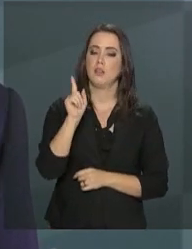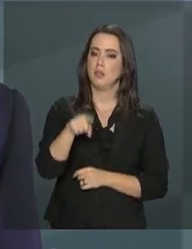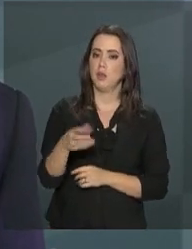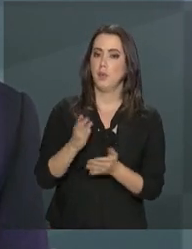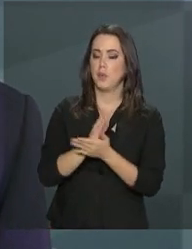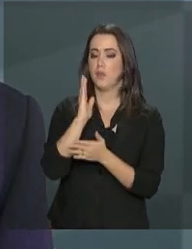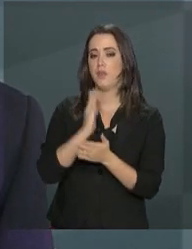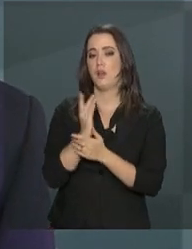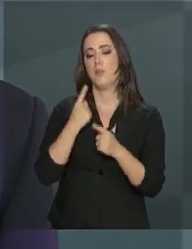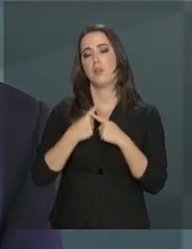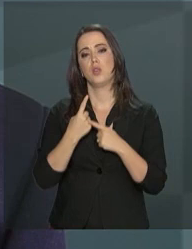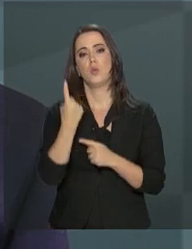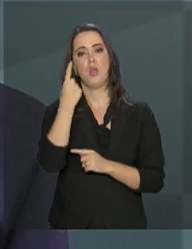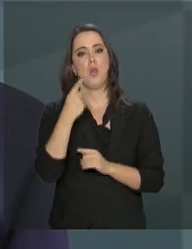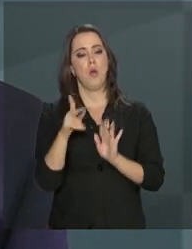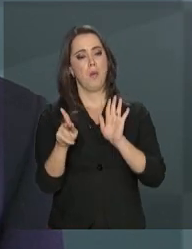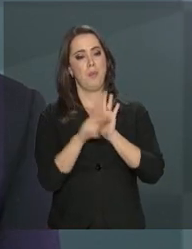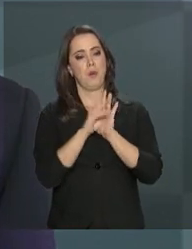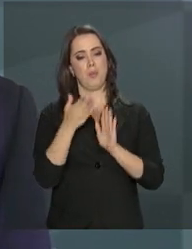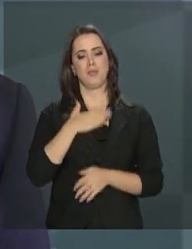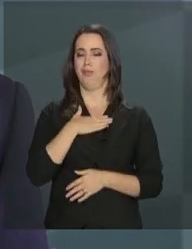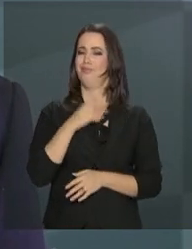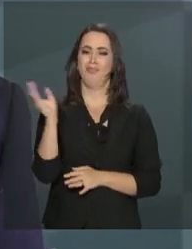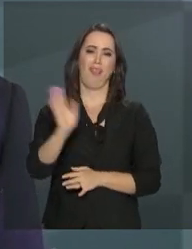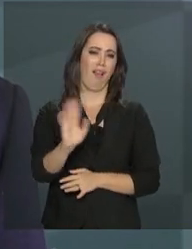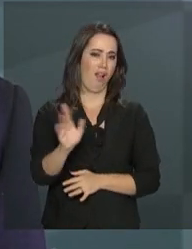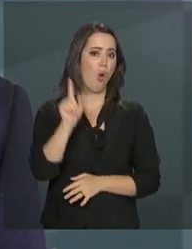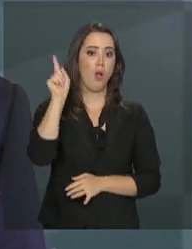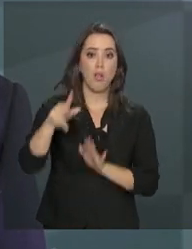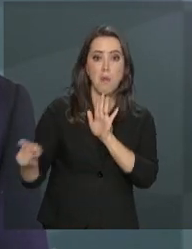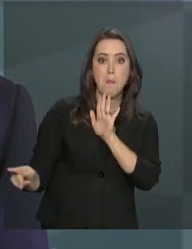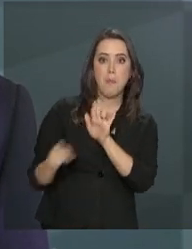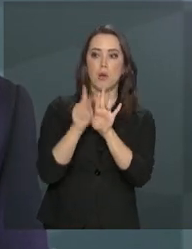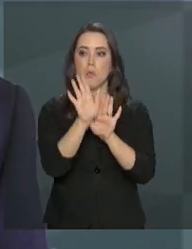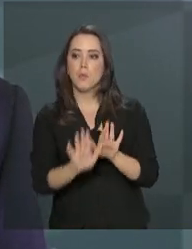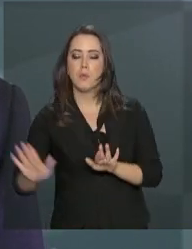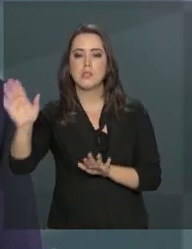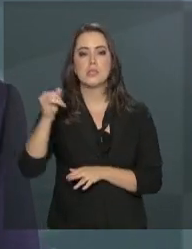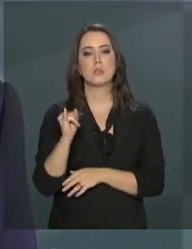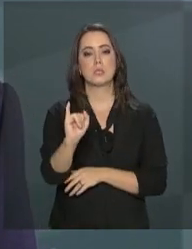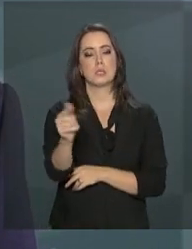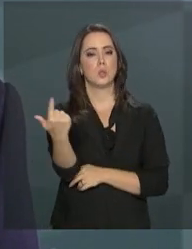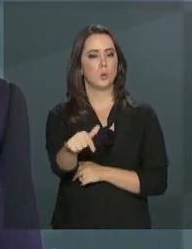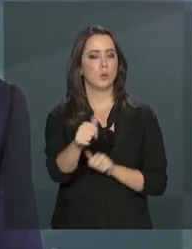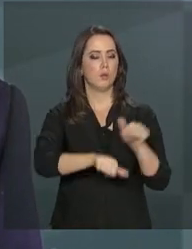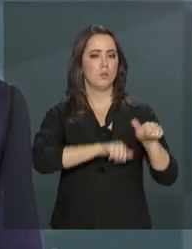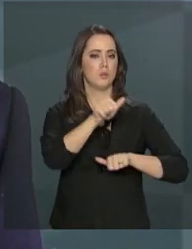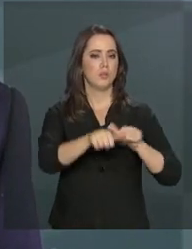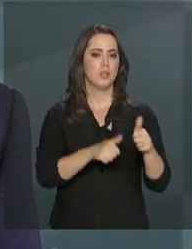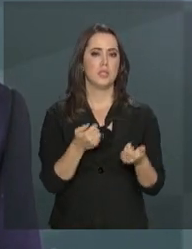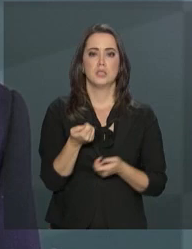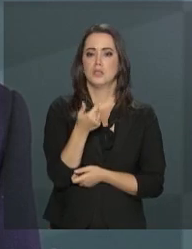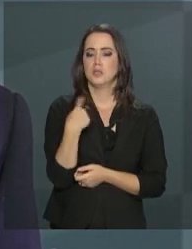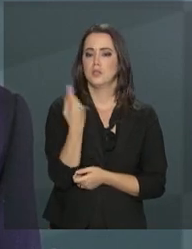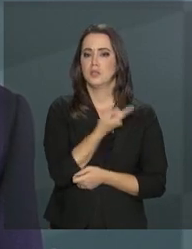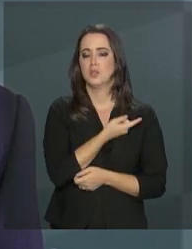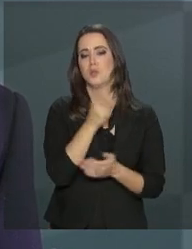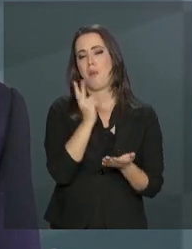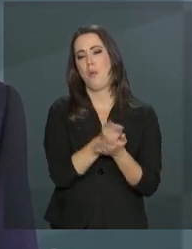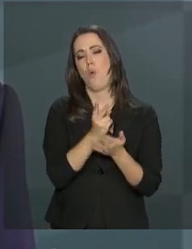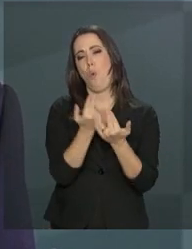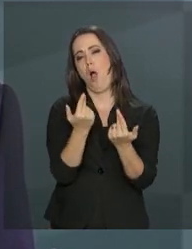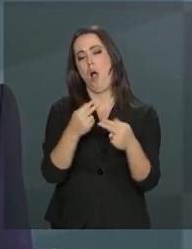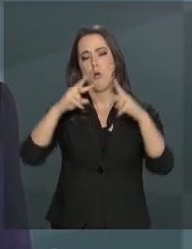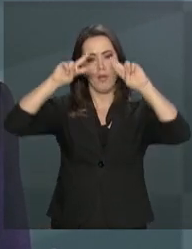logicamente, aprovar. Porque não é uma proposta minha, é do Brasil. Se nós continuarmos sem fazermos reformas, daqui a pouco nós estaremos na mesma